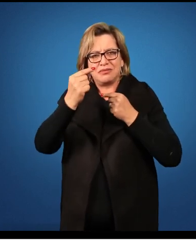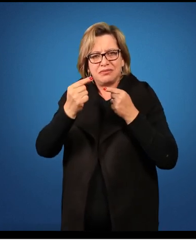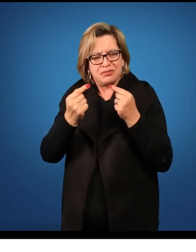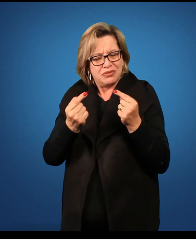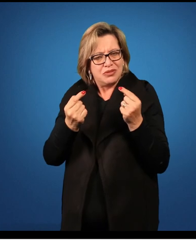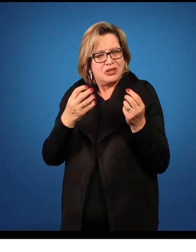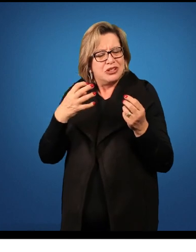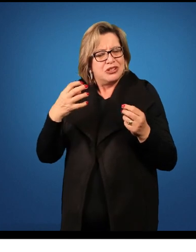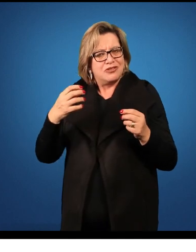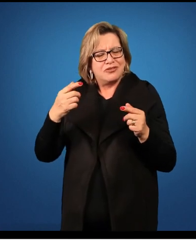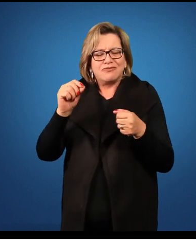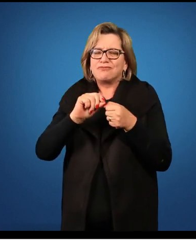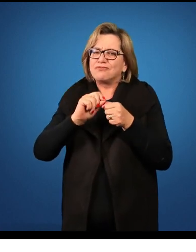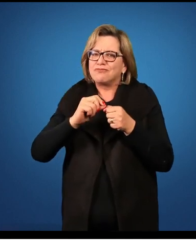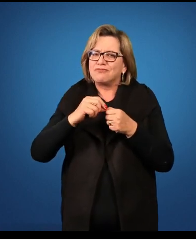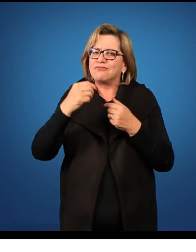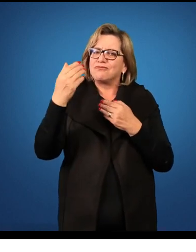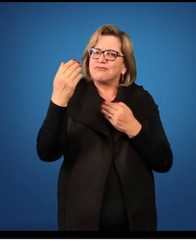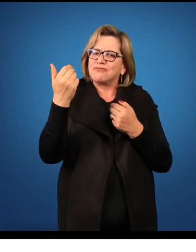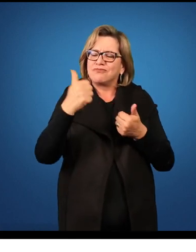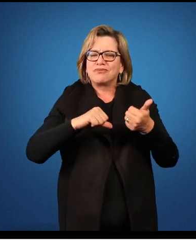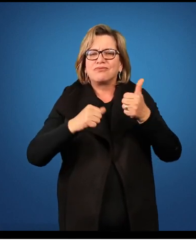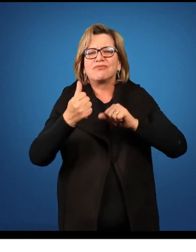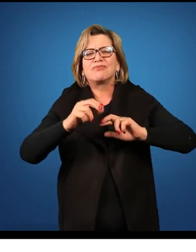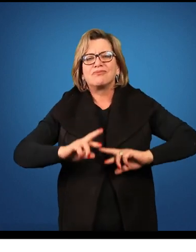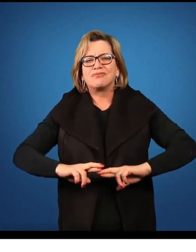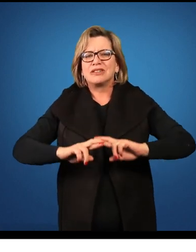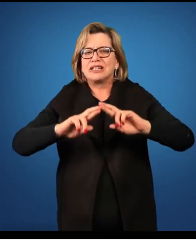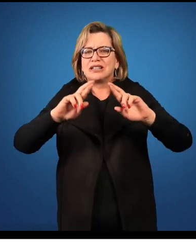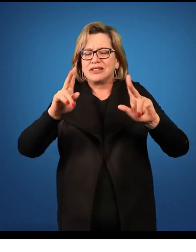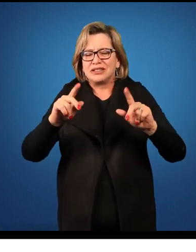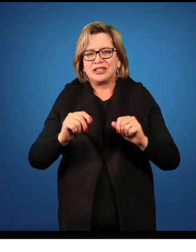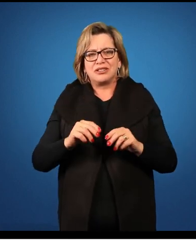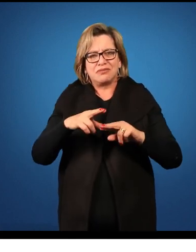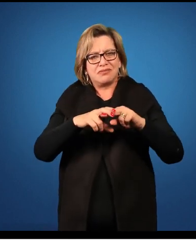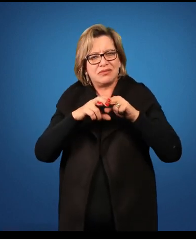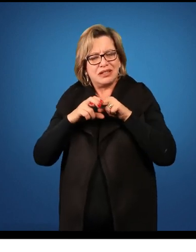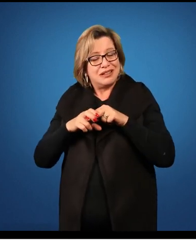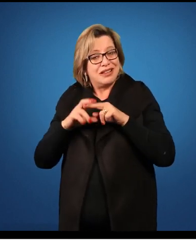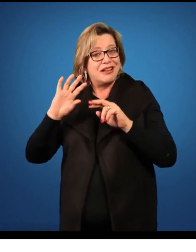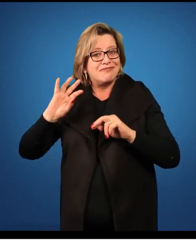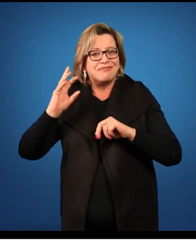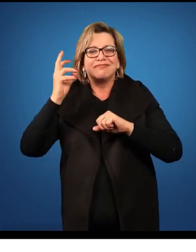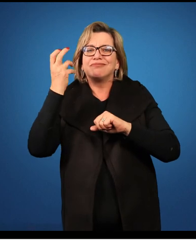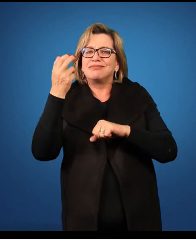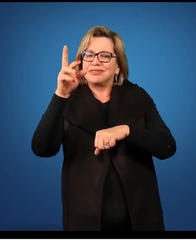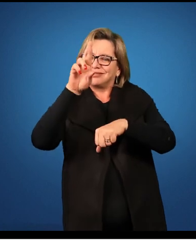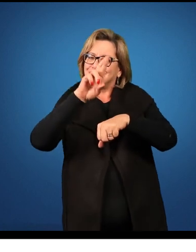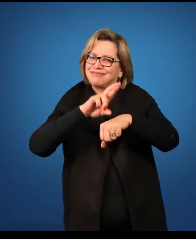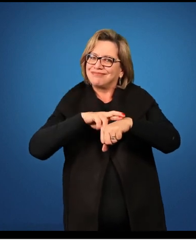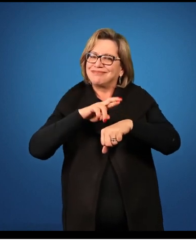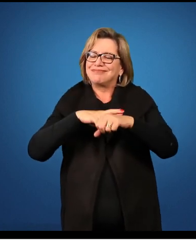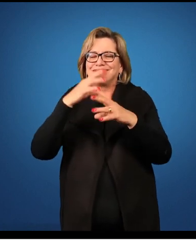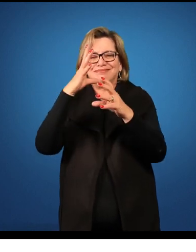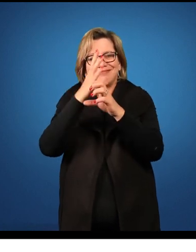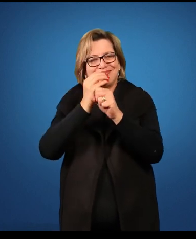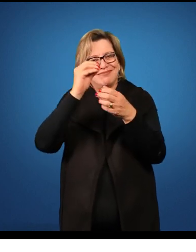nova forma de avaliação e a partir disso a recuperação da nota nada mais é do que